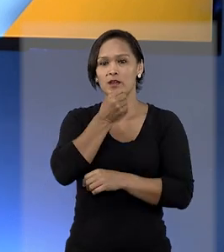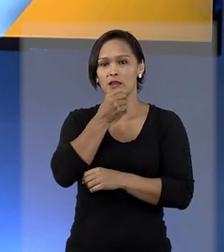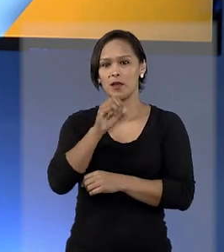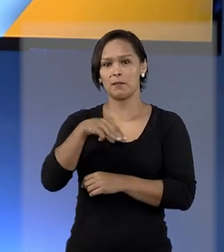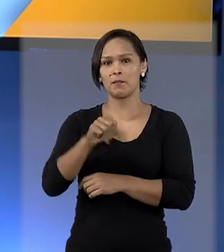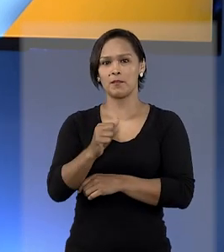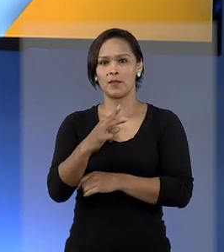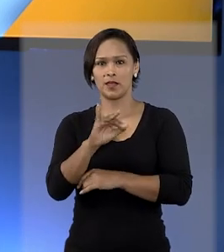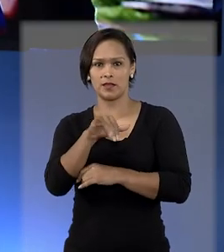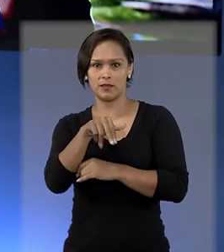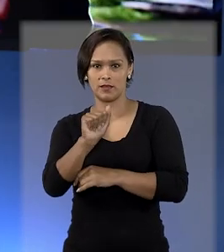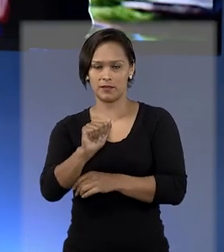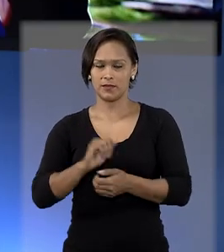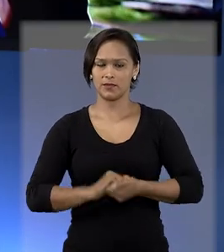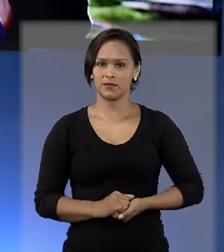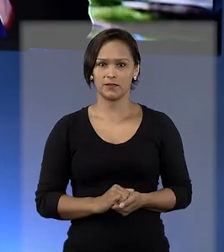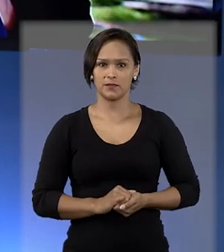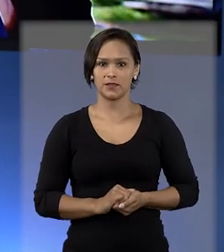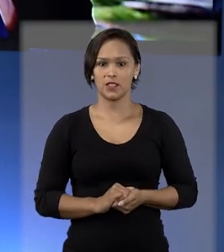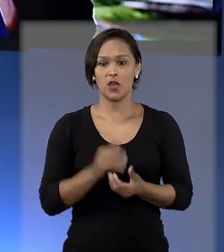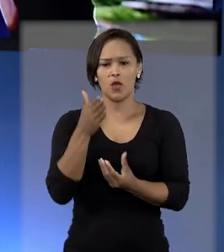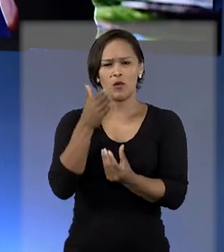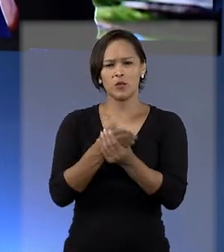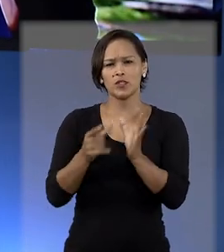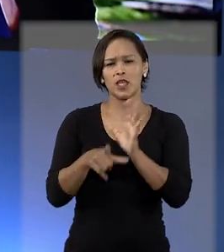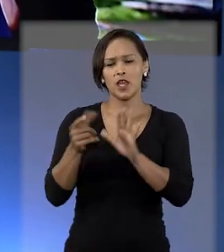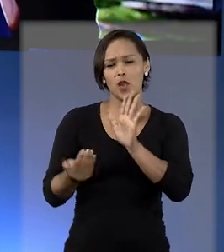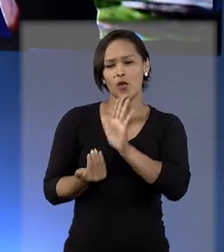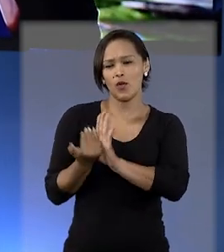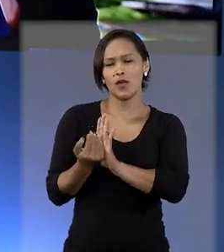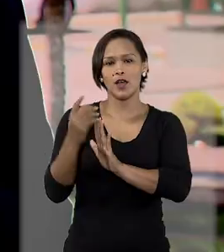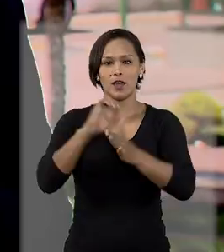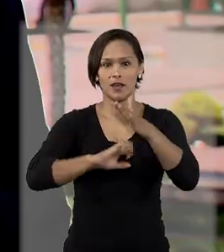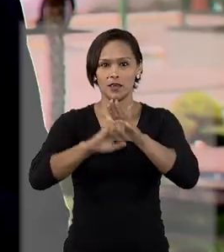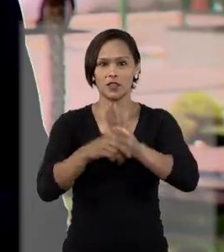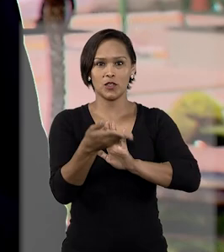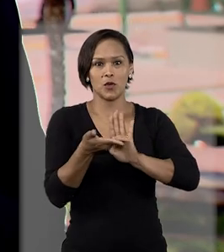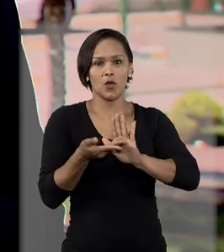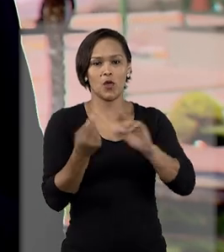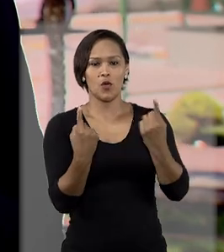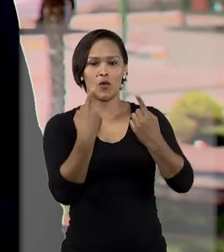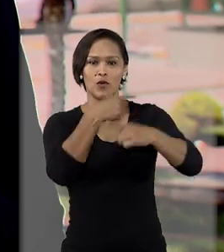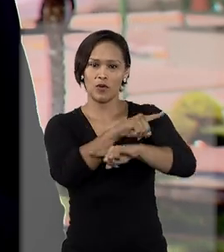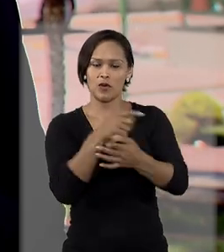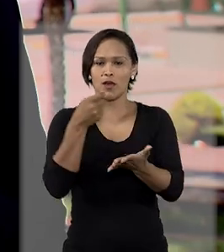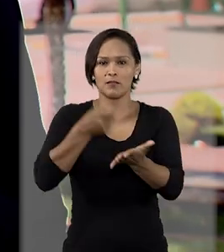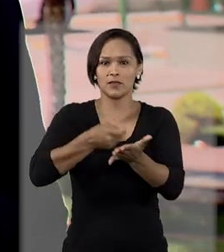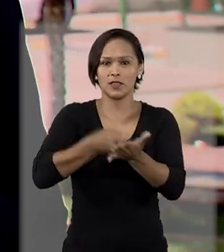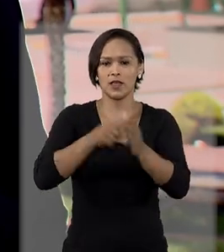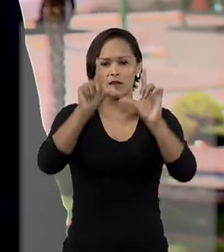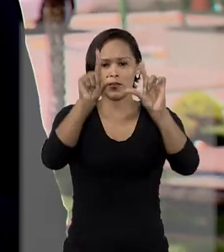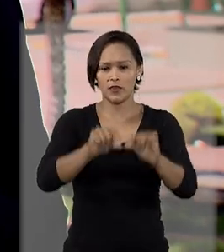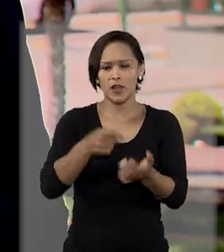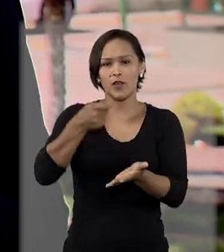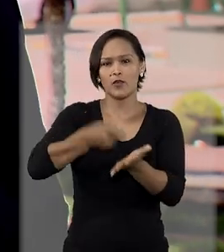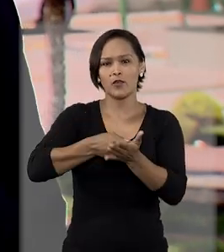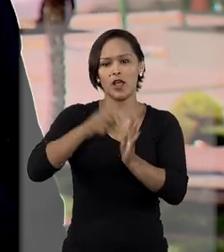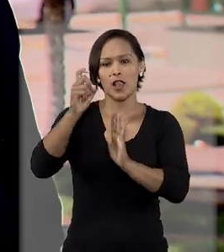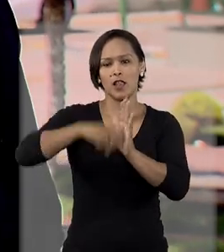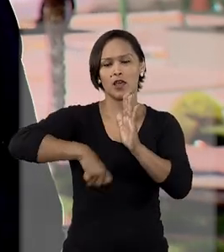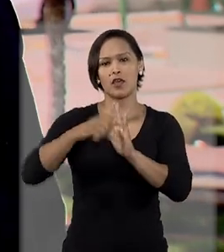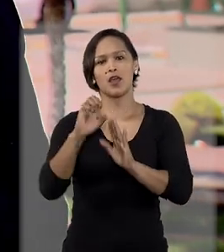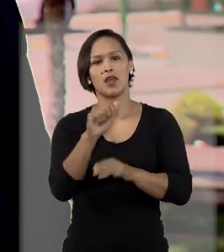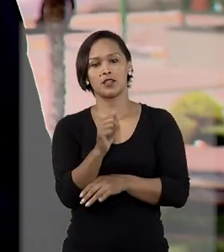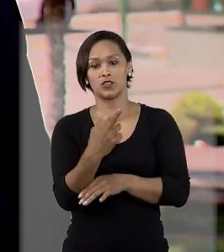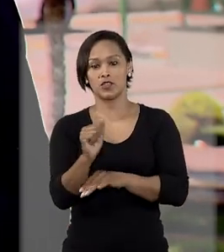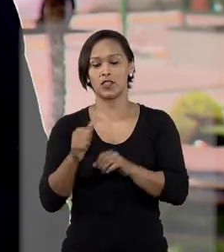Campos. O processo teve origem quando a empresa entrou com a ação contra a aplicação da redução tarifária pela Agência Nacional de